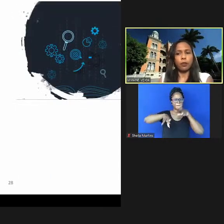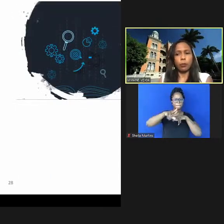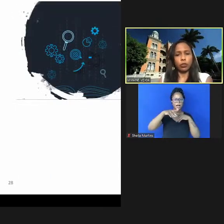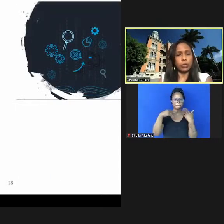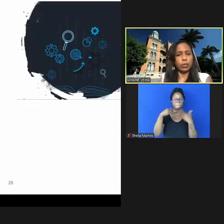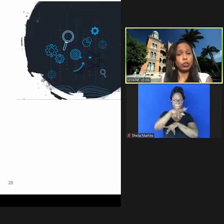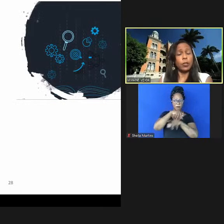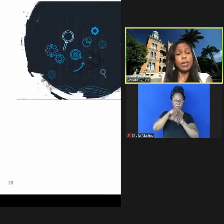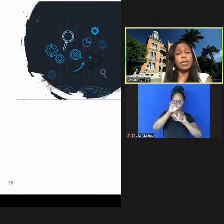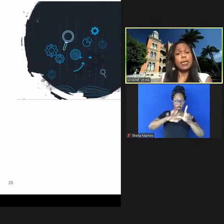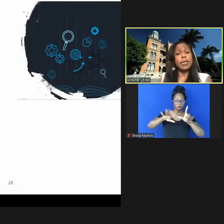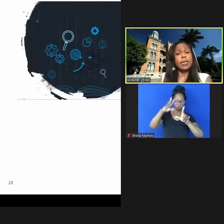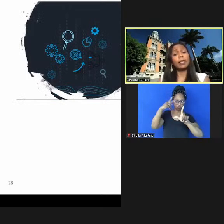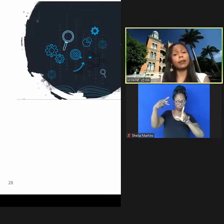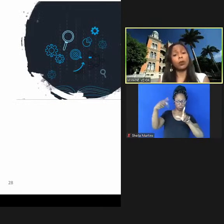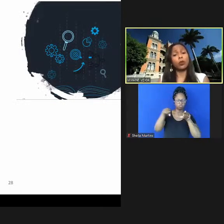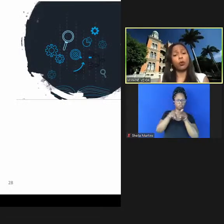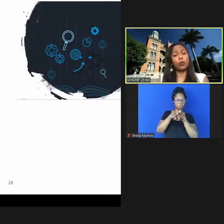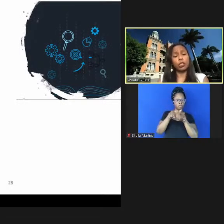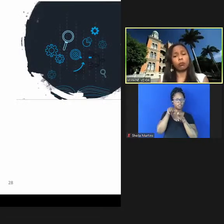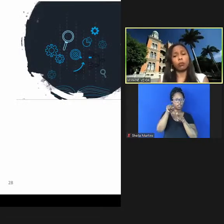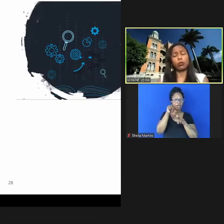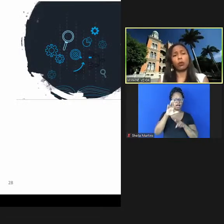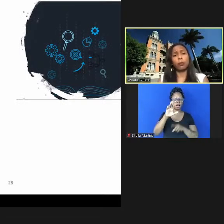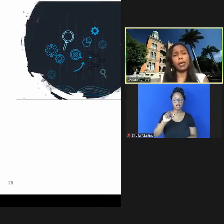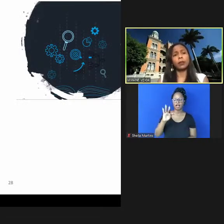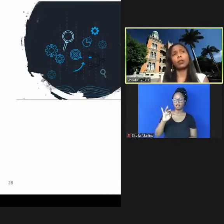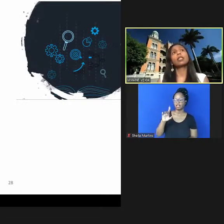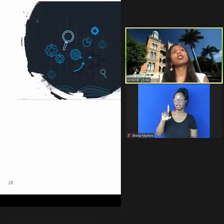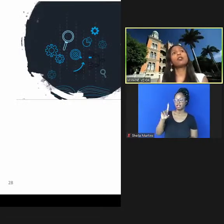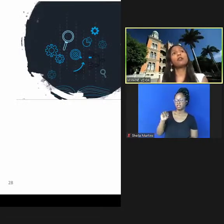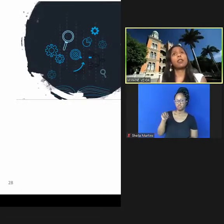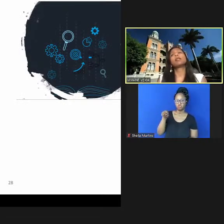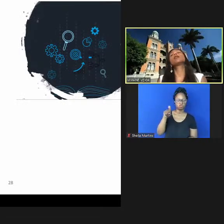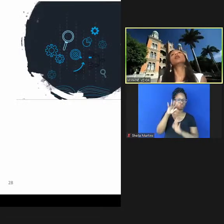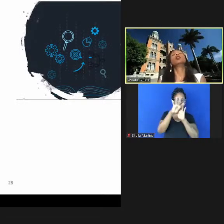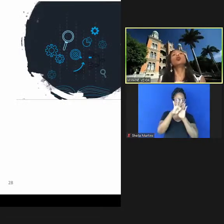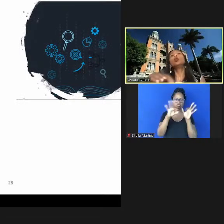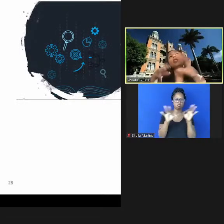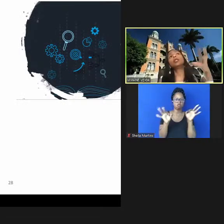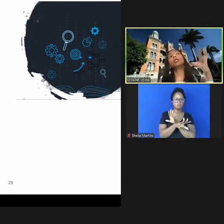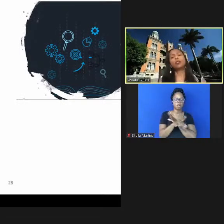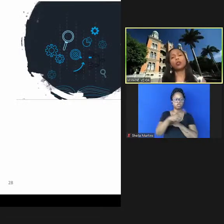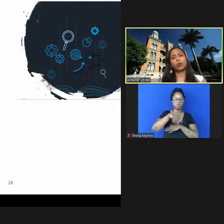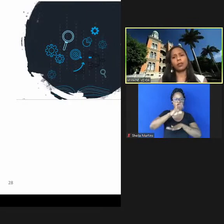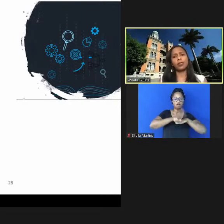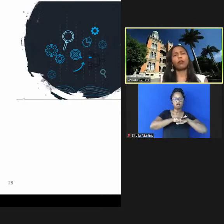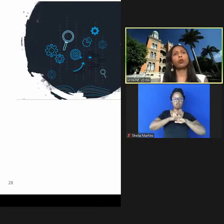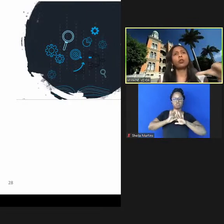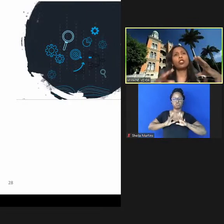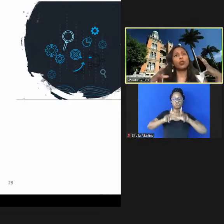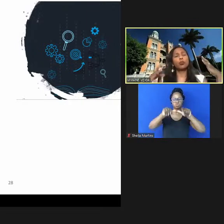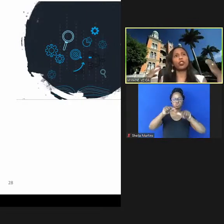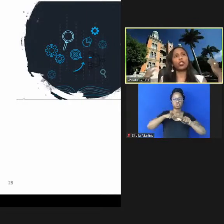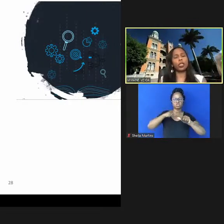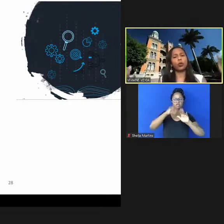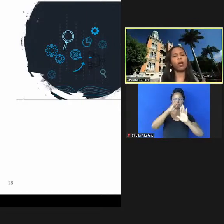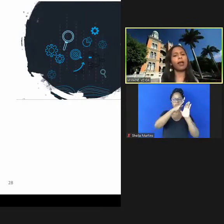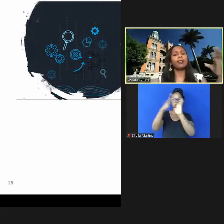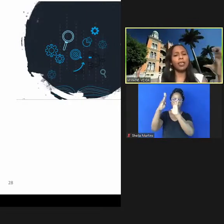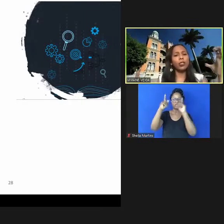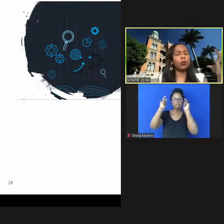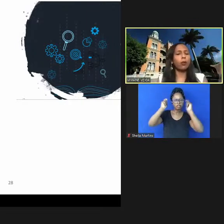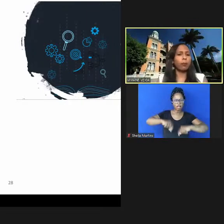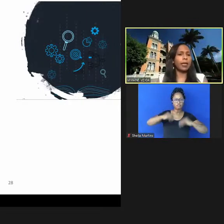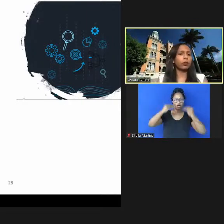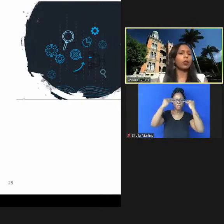plataformas deles e esse aqui é o catálogo Mourisco em texto completo o que a gente fez tudo que estava em nosso acervo tudo que a gente podia colocar